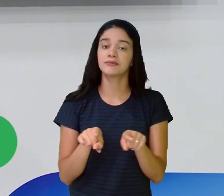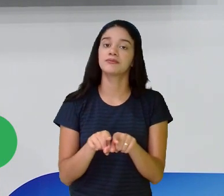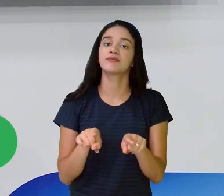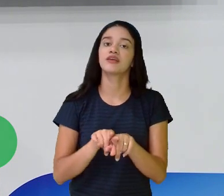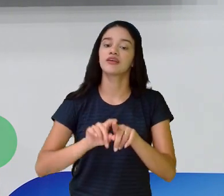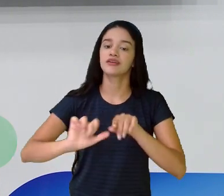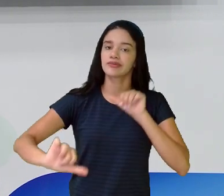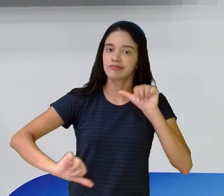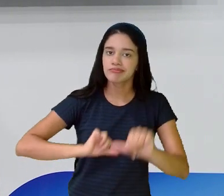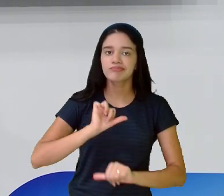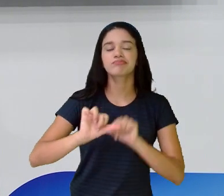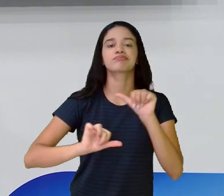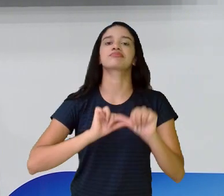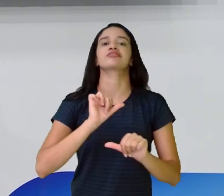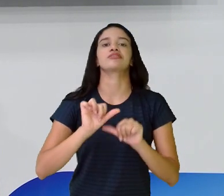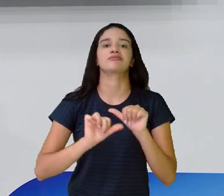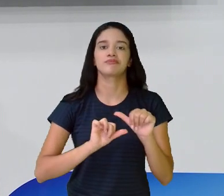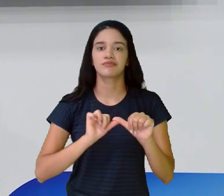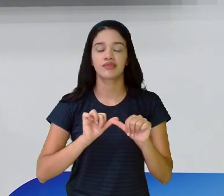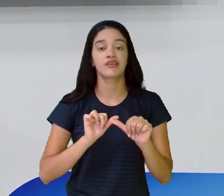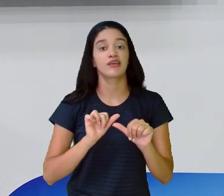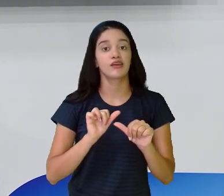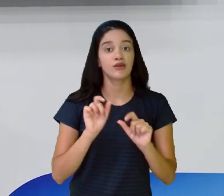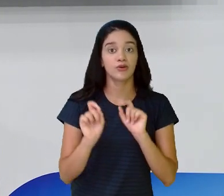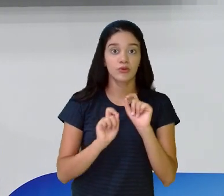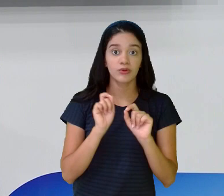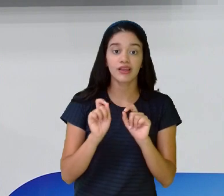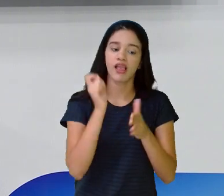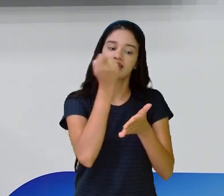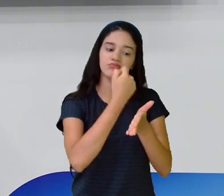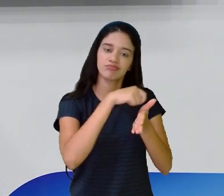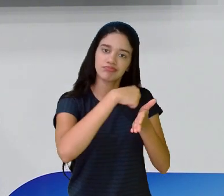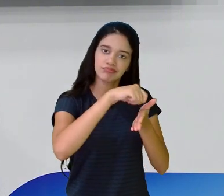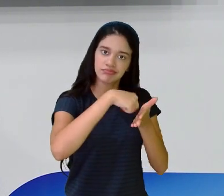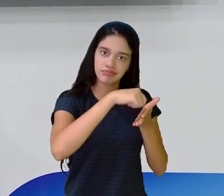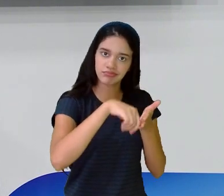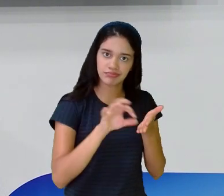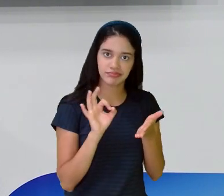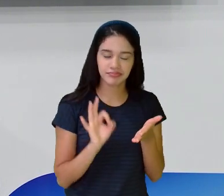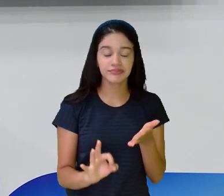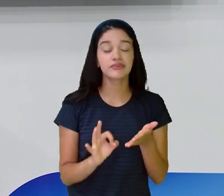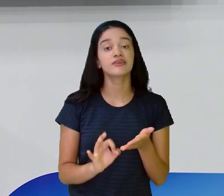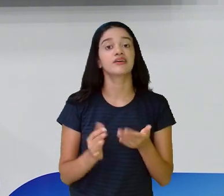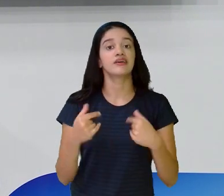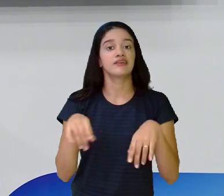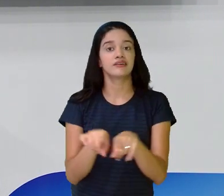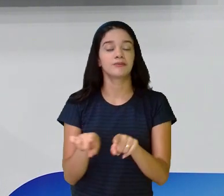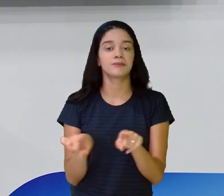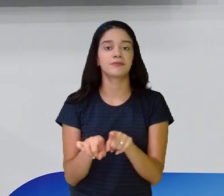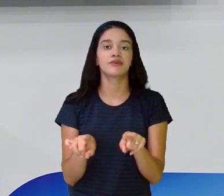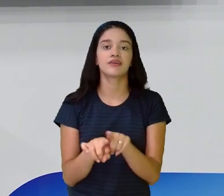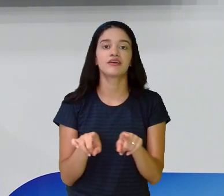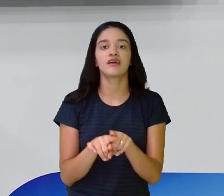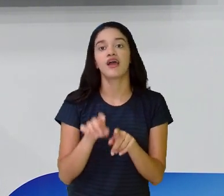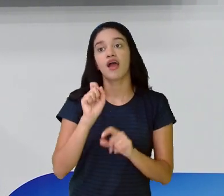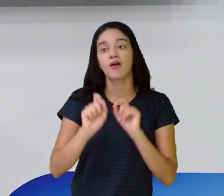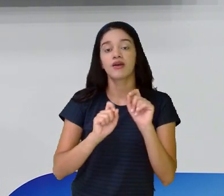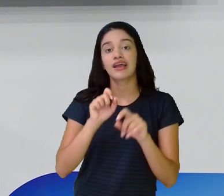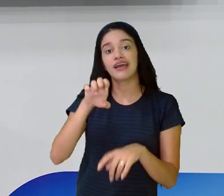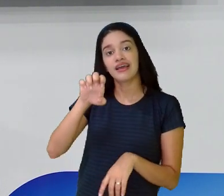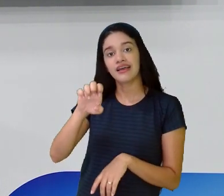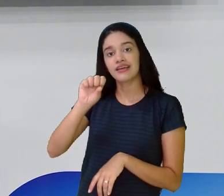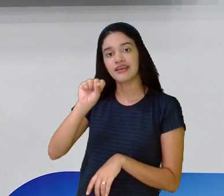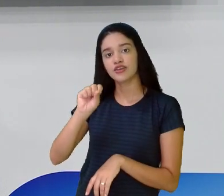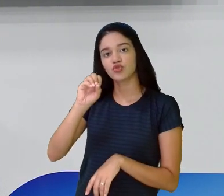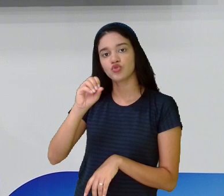os contos, trouxeram os contos para a questão da escrita. Um também muito conhecido é o Exopo, que